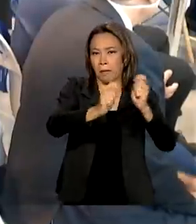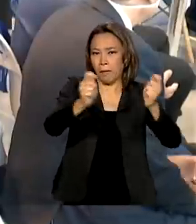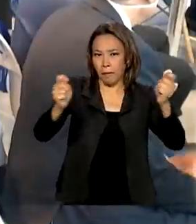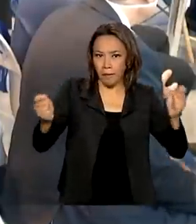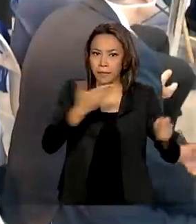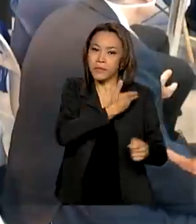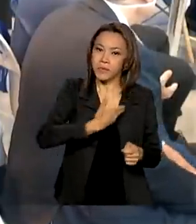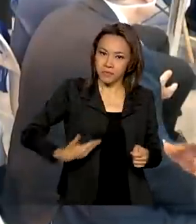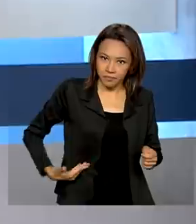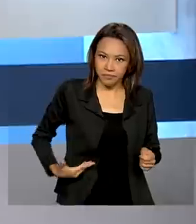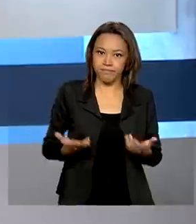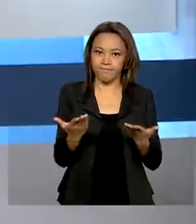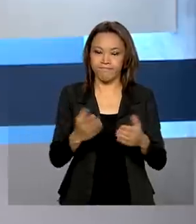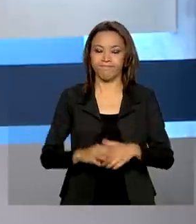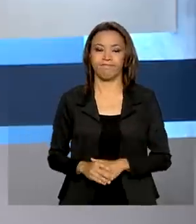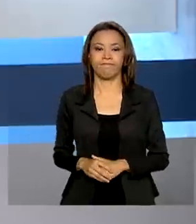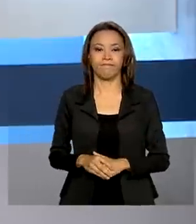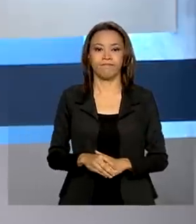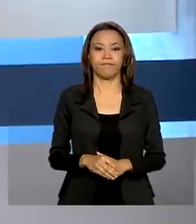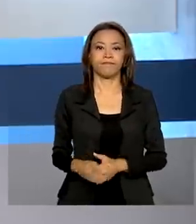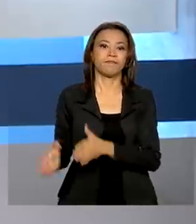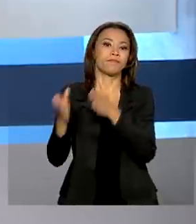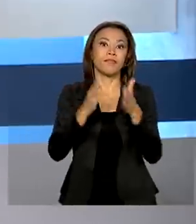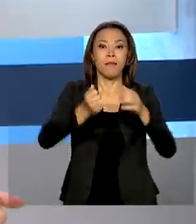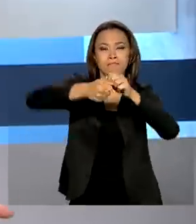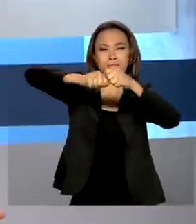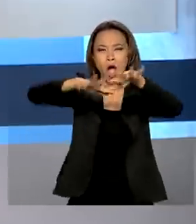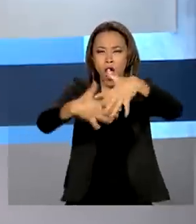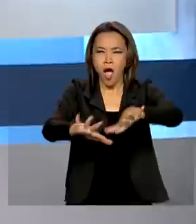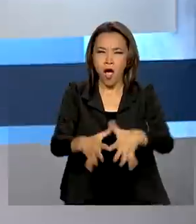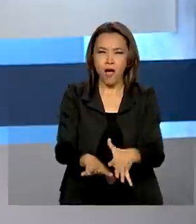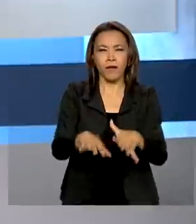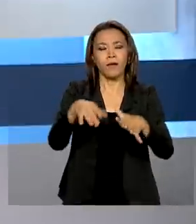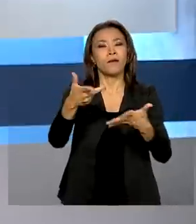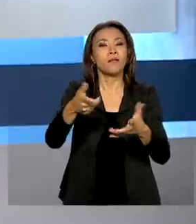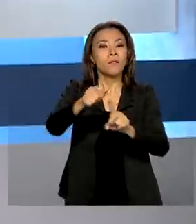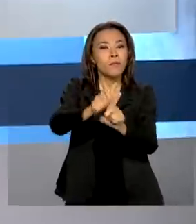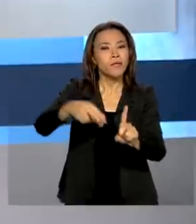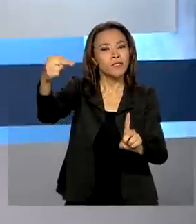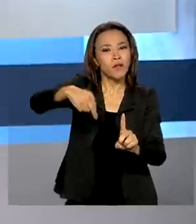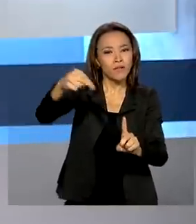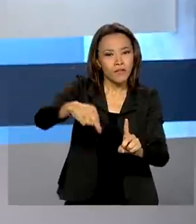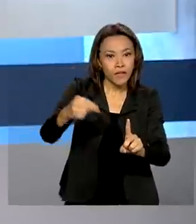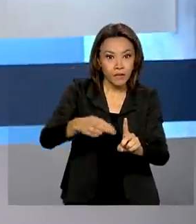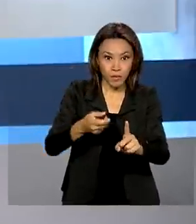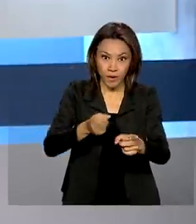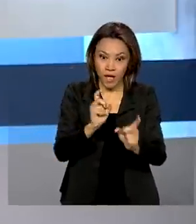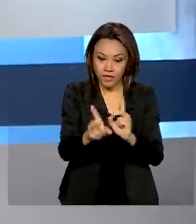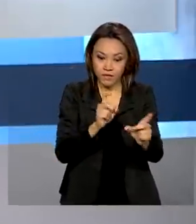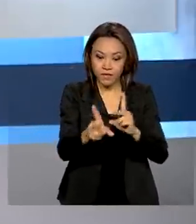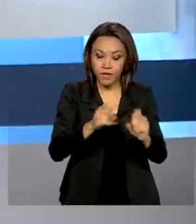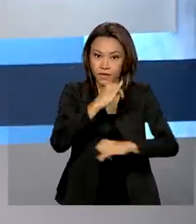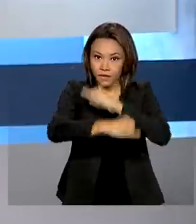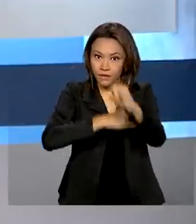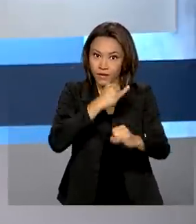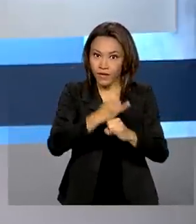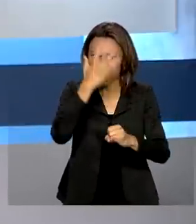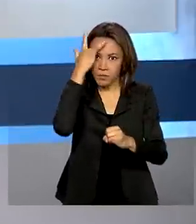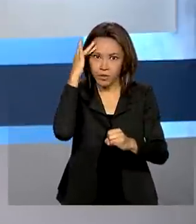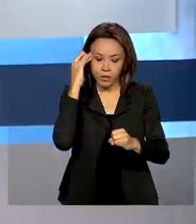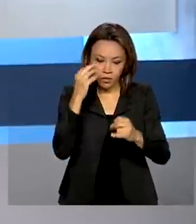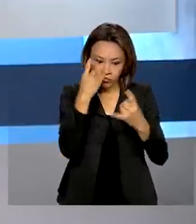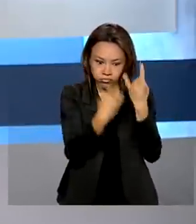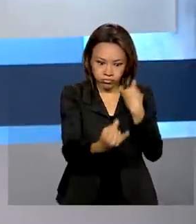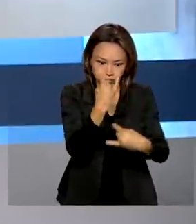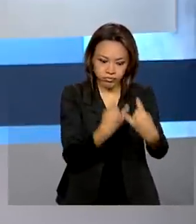momento pós-pandemia. Na Black Friday, em novembro, o comércio eletrônico atraiu grande parte dos consumidores.